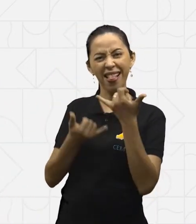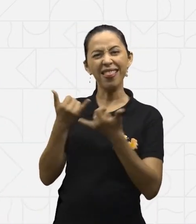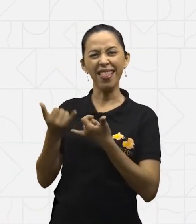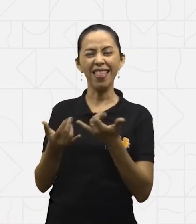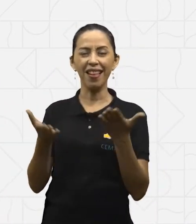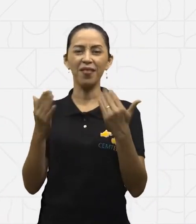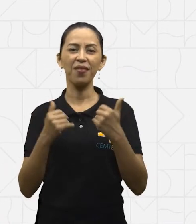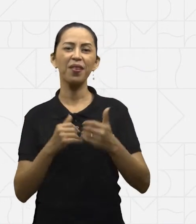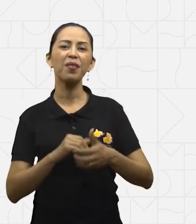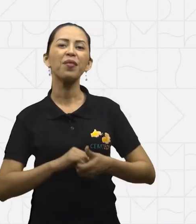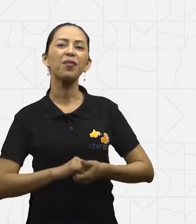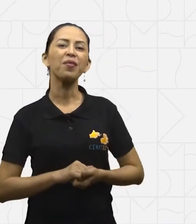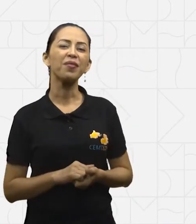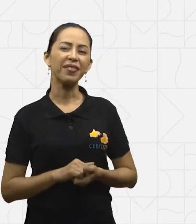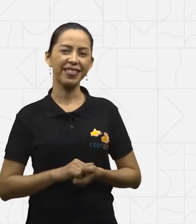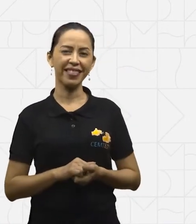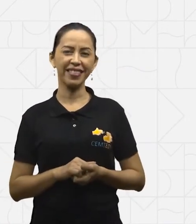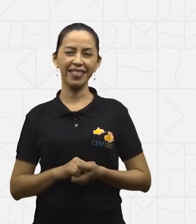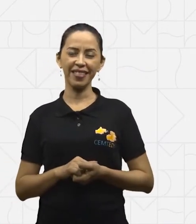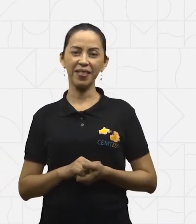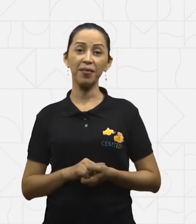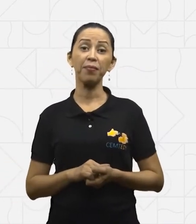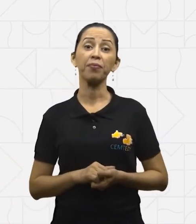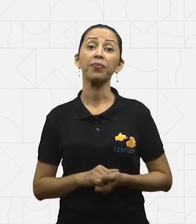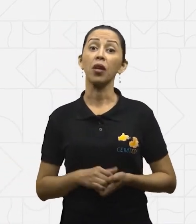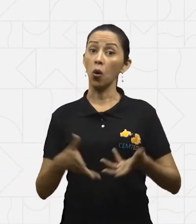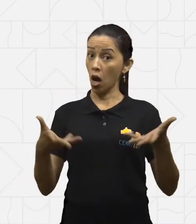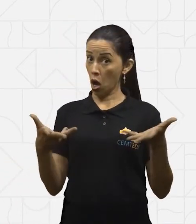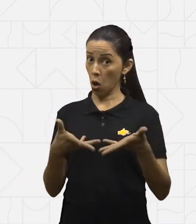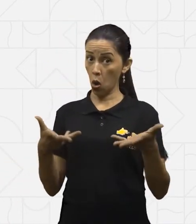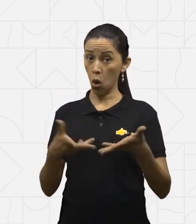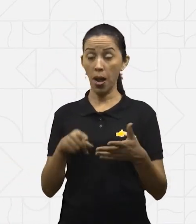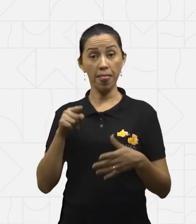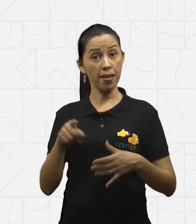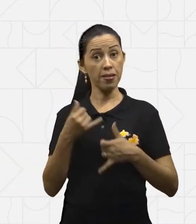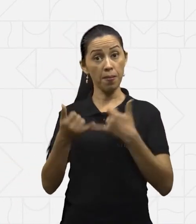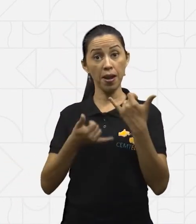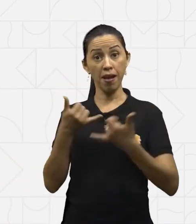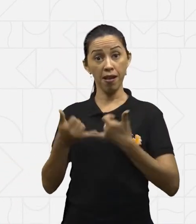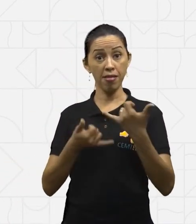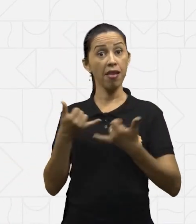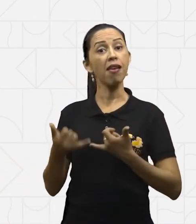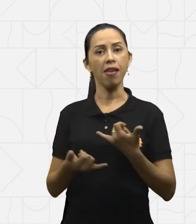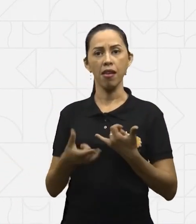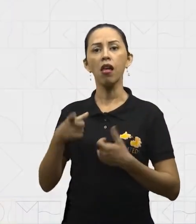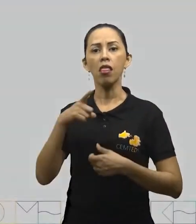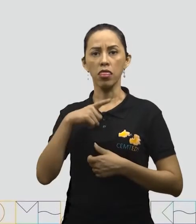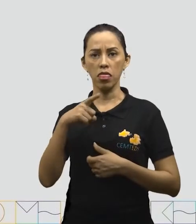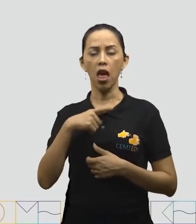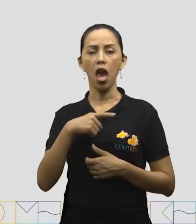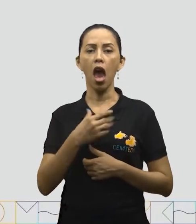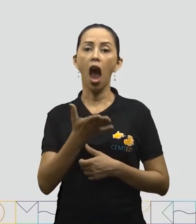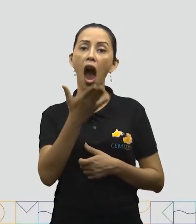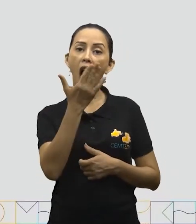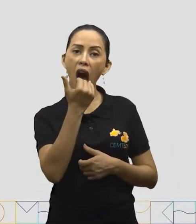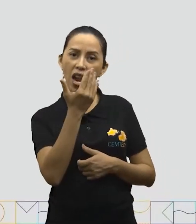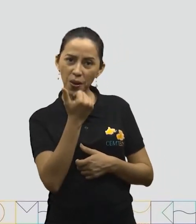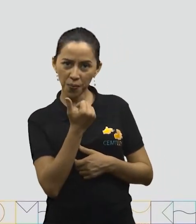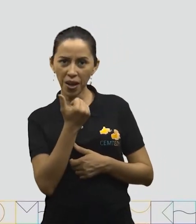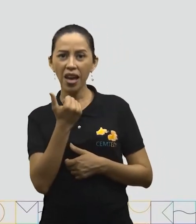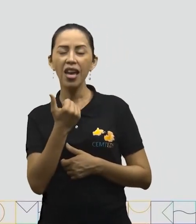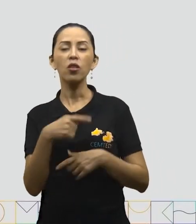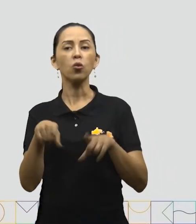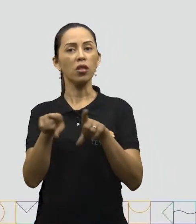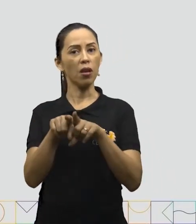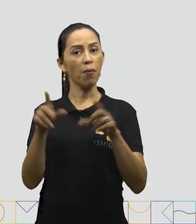Então, nesse jogo, os pares são formados por alimentos da região norte e os seus nutrientes. No jogo, temos